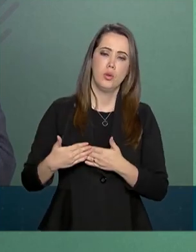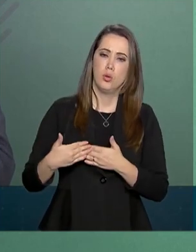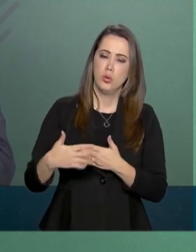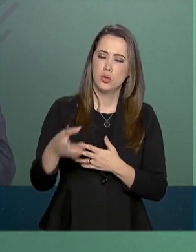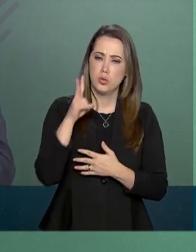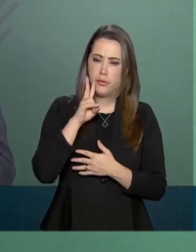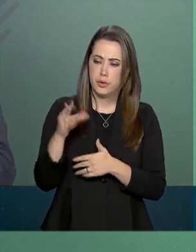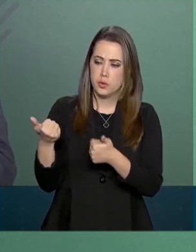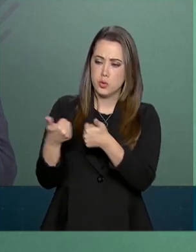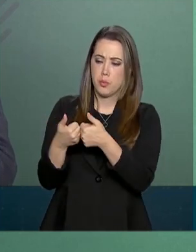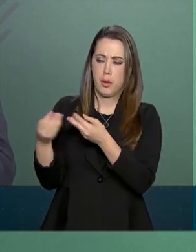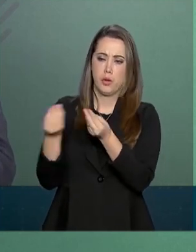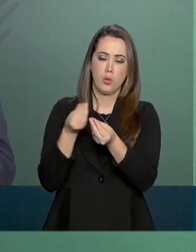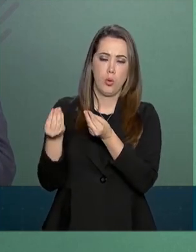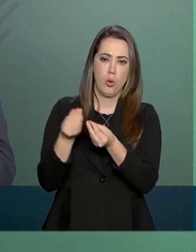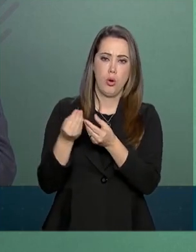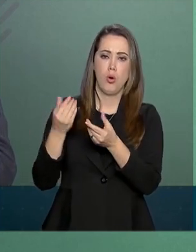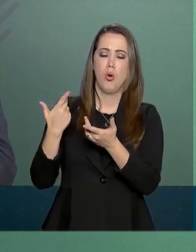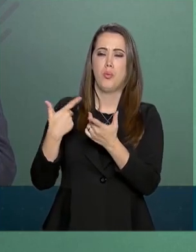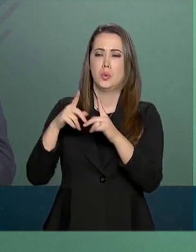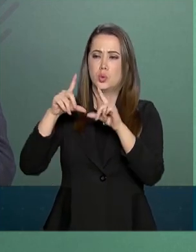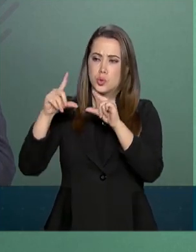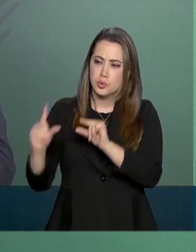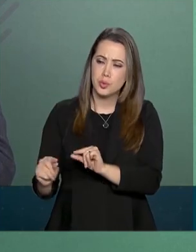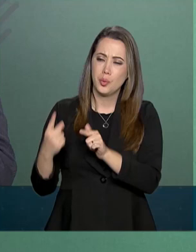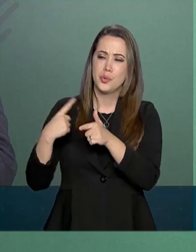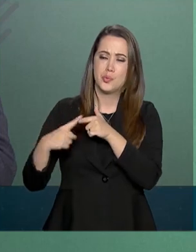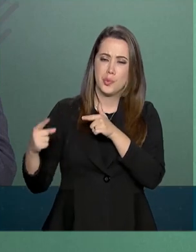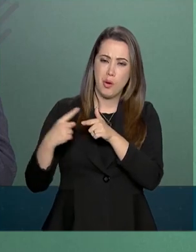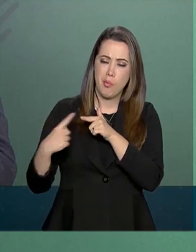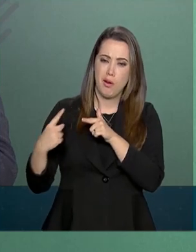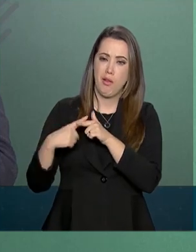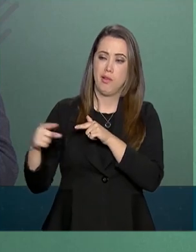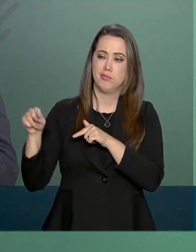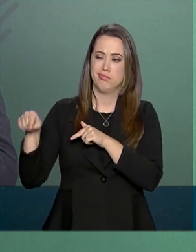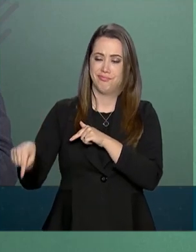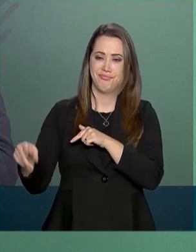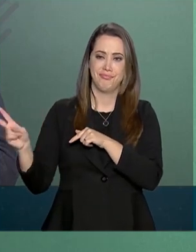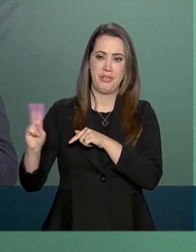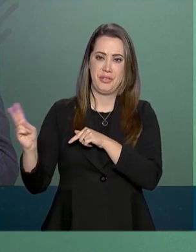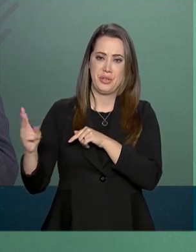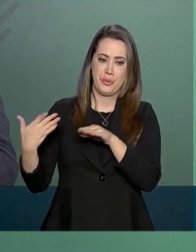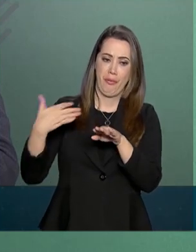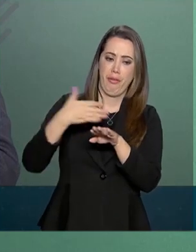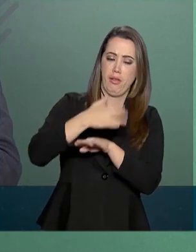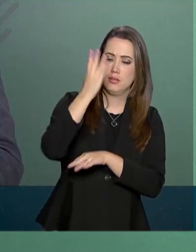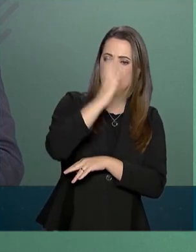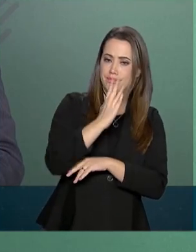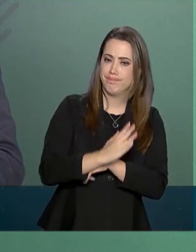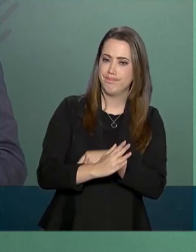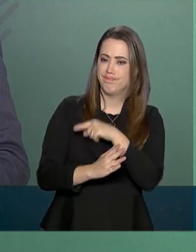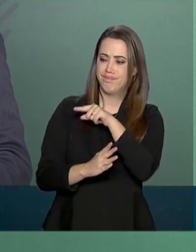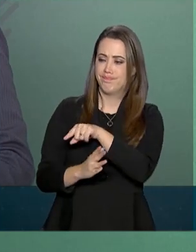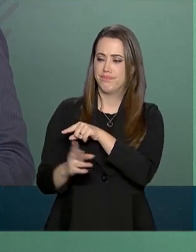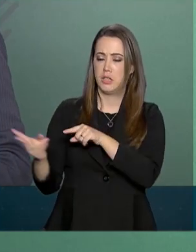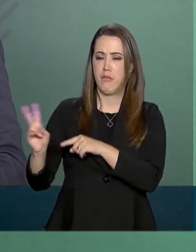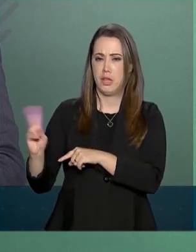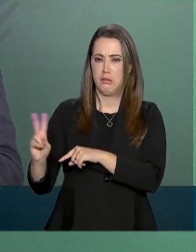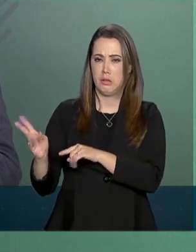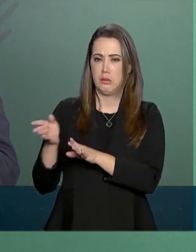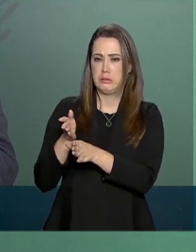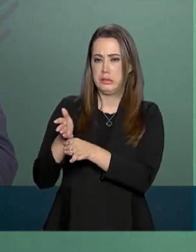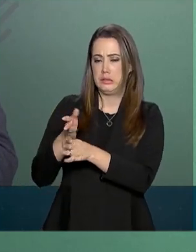para mitigar os danos colaterais dos problemas que estão ocorrendo na vizinha